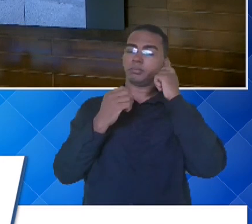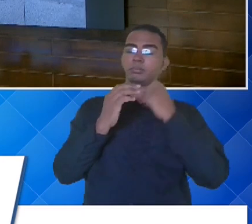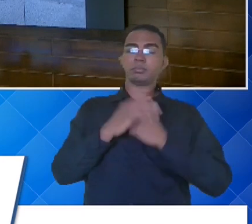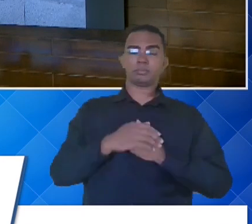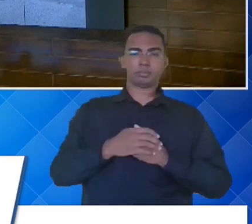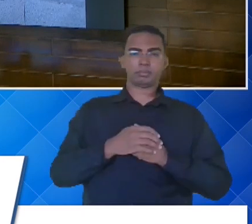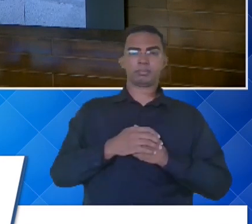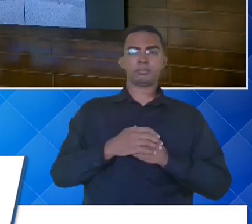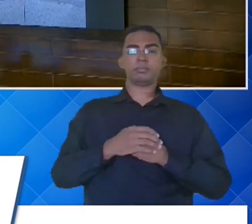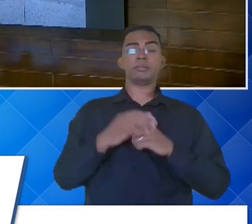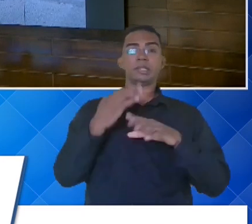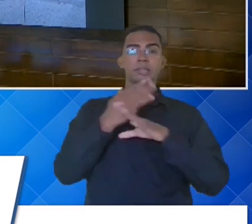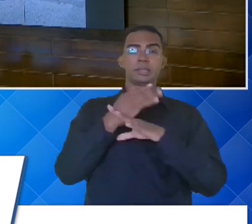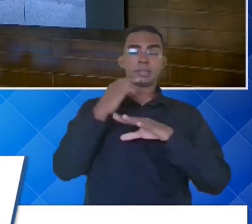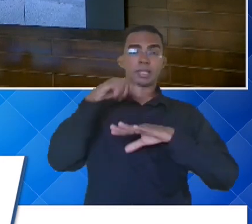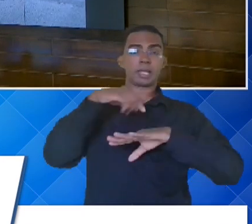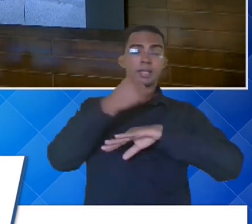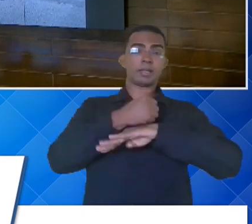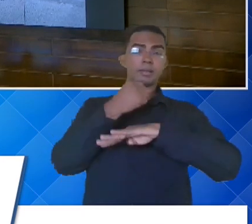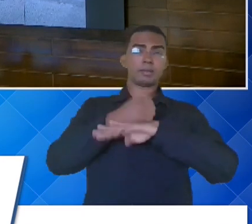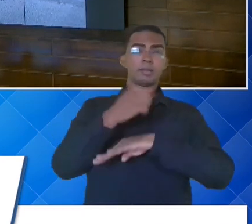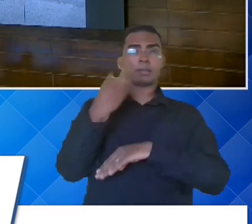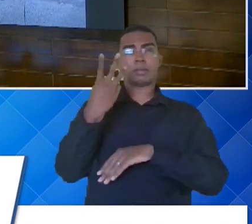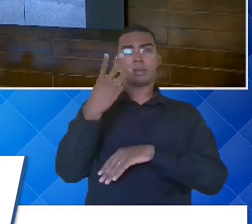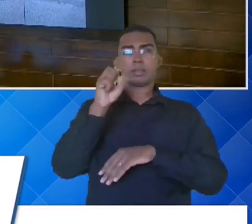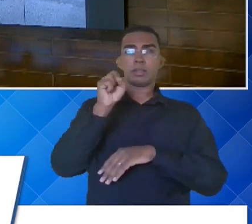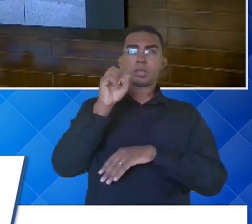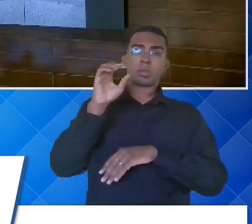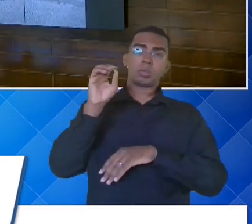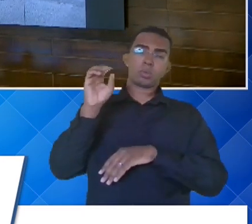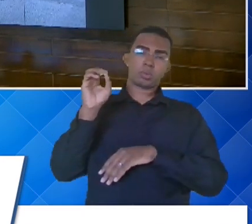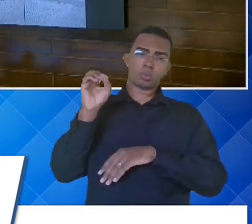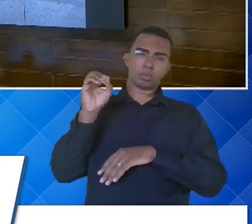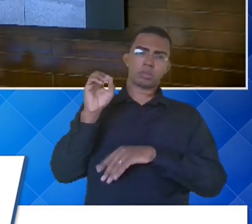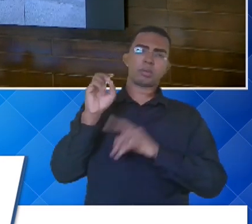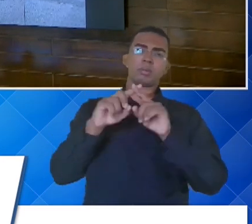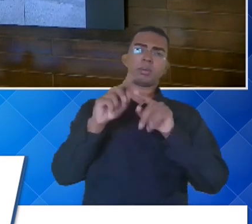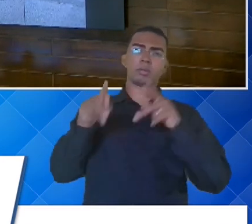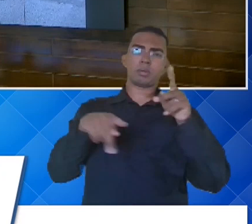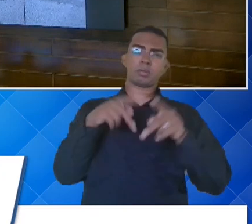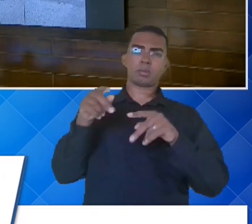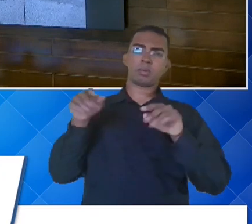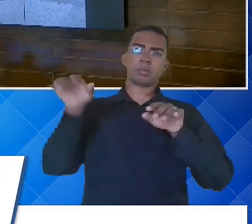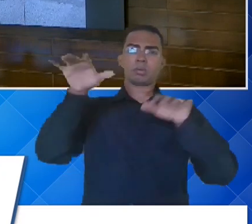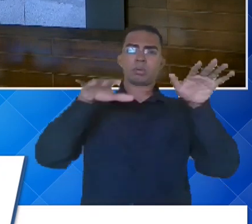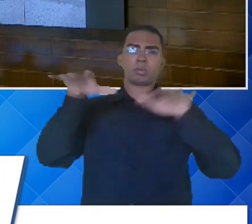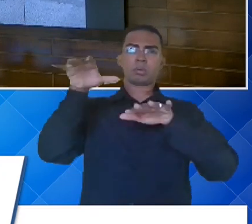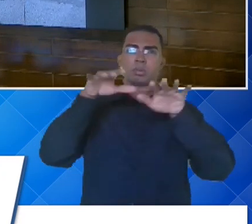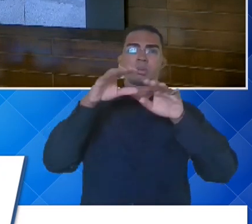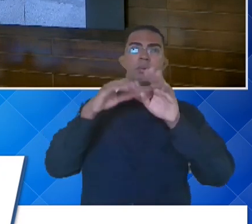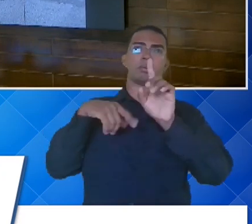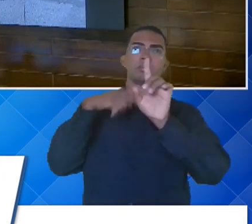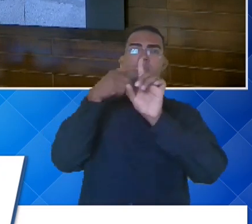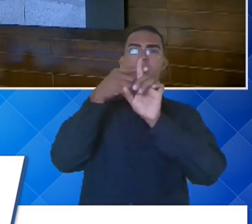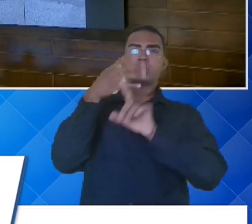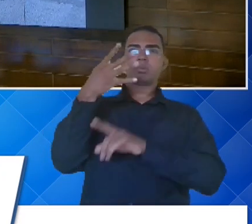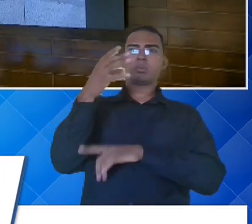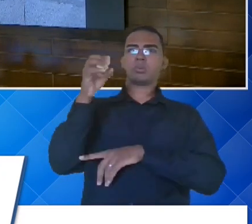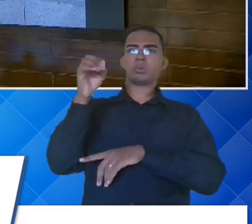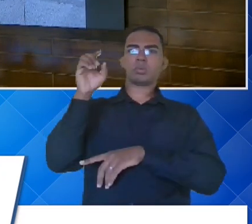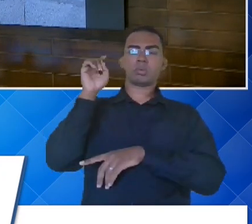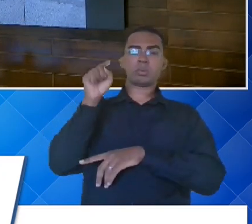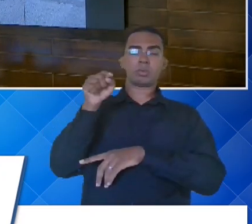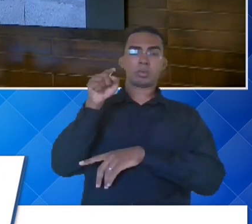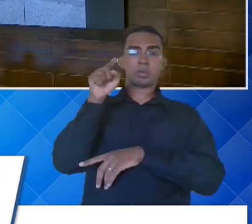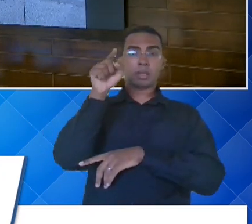A cidade de Franca, tem em torno de 380, mas com a população flutuante passa de 400 mil. Então ali,